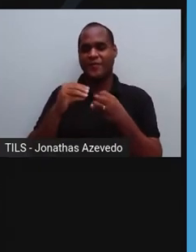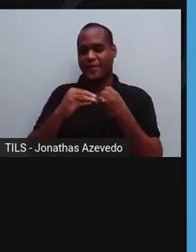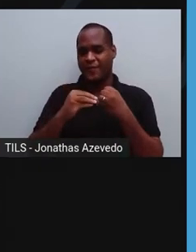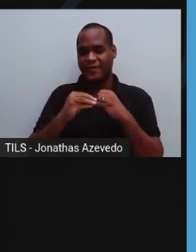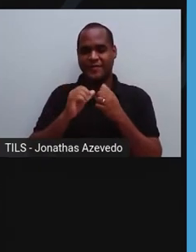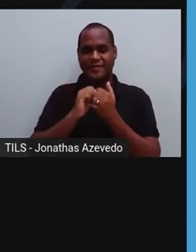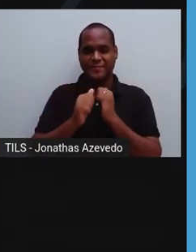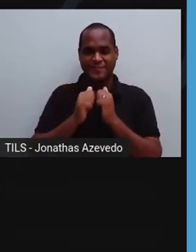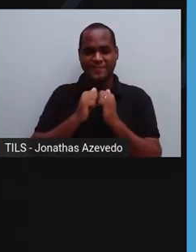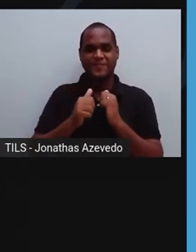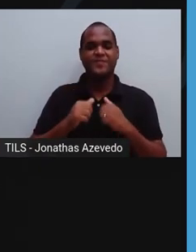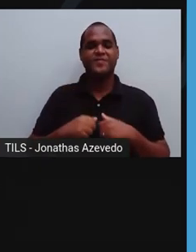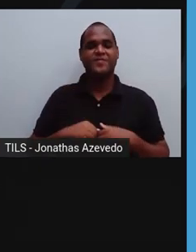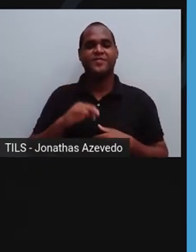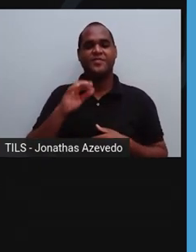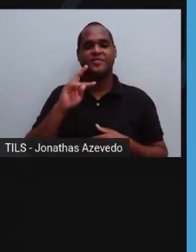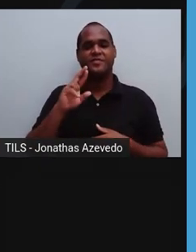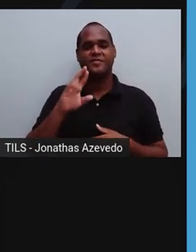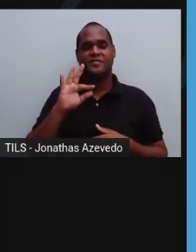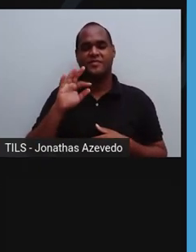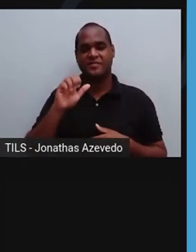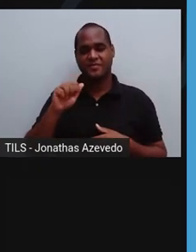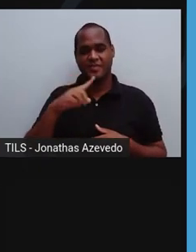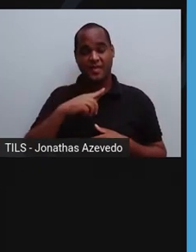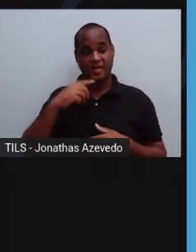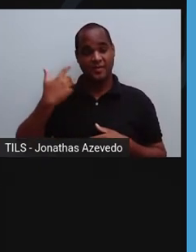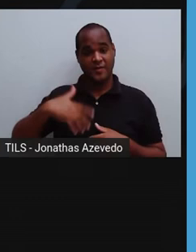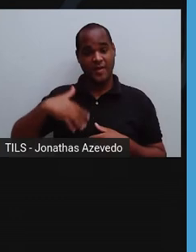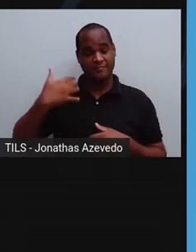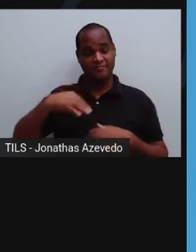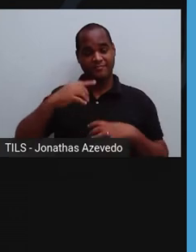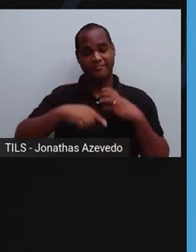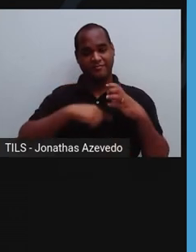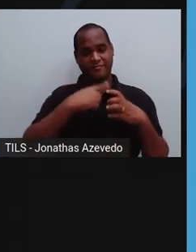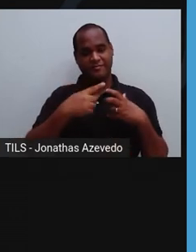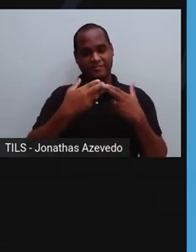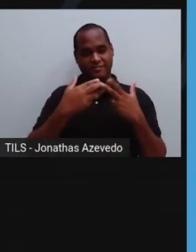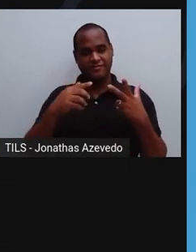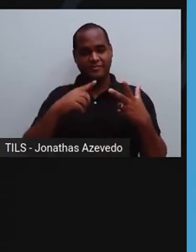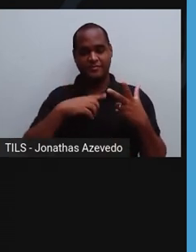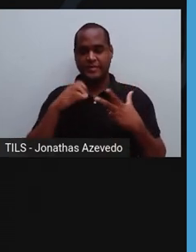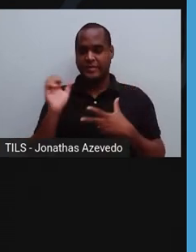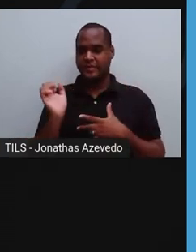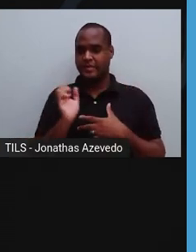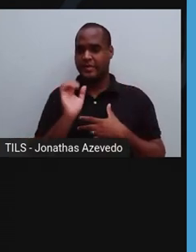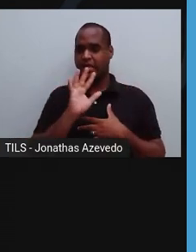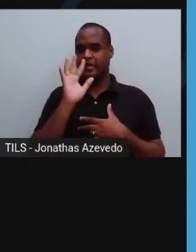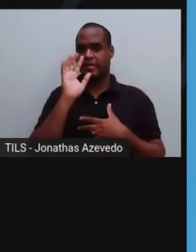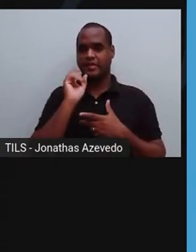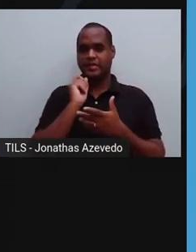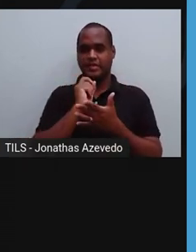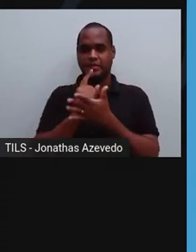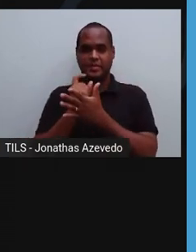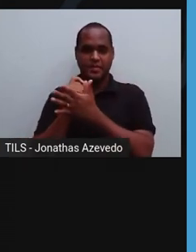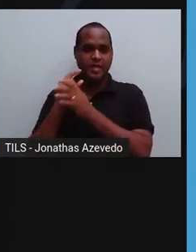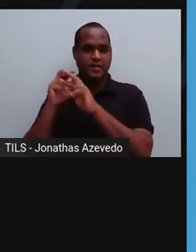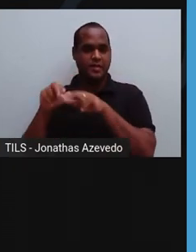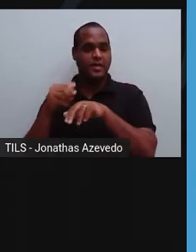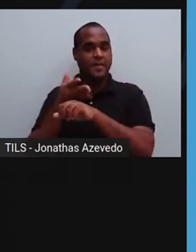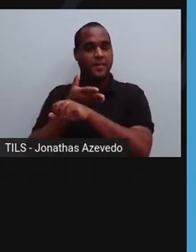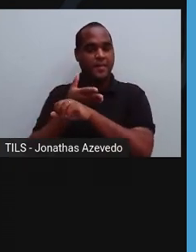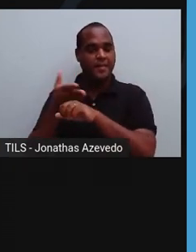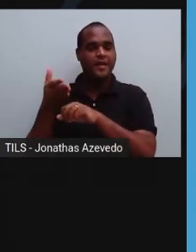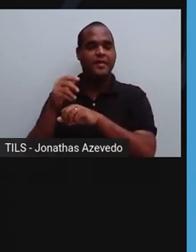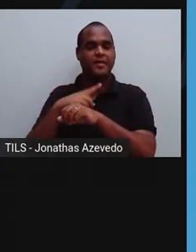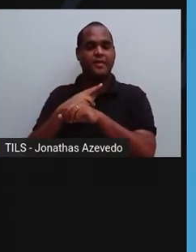Trufa É o cogumelo mais caro do mundo e se pagam quantias exorbitantes pelas trufas brancas. Eles